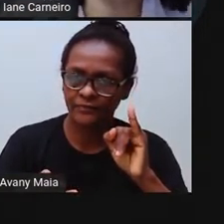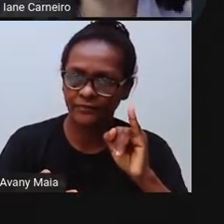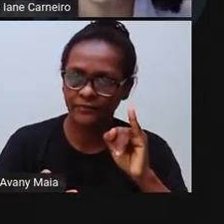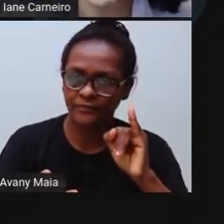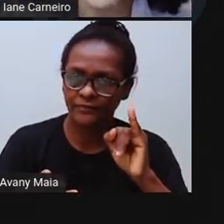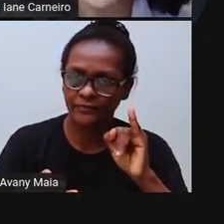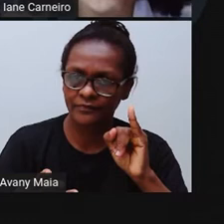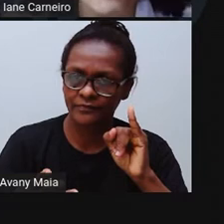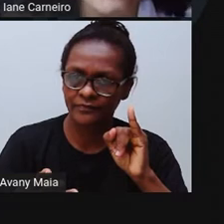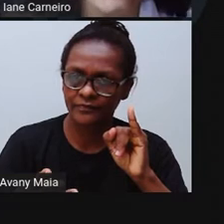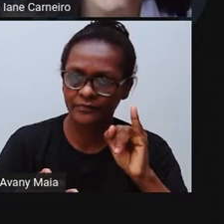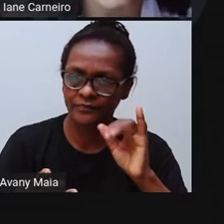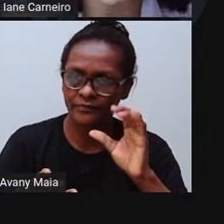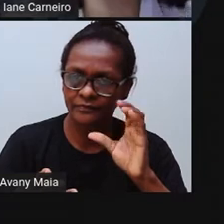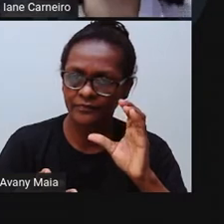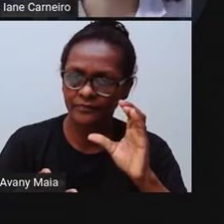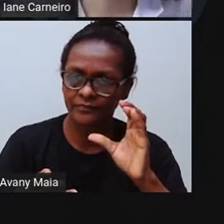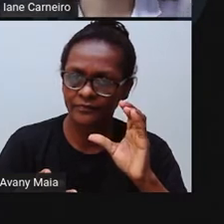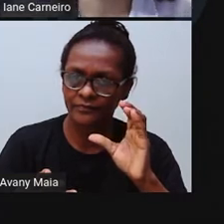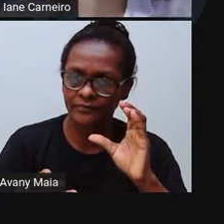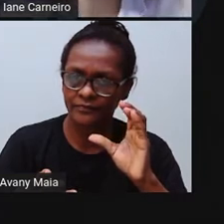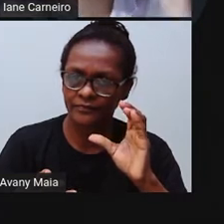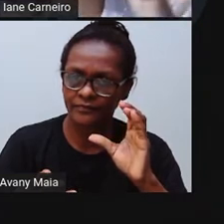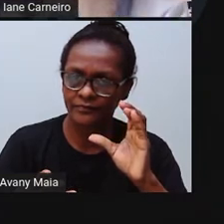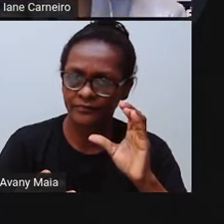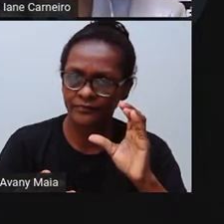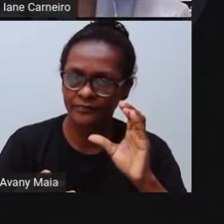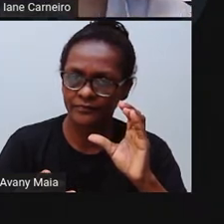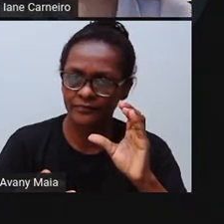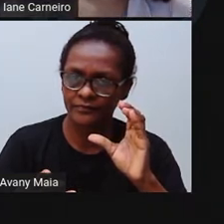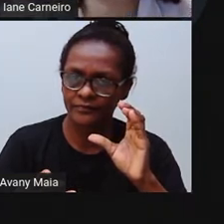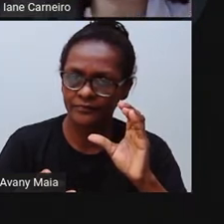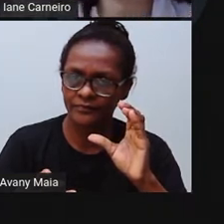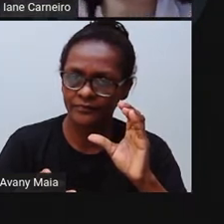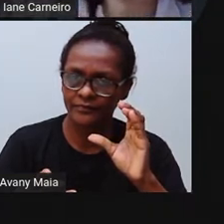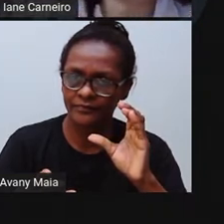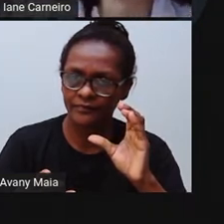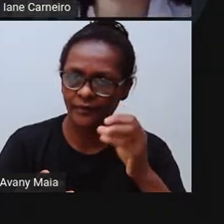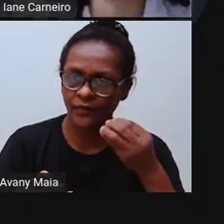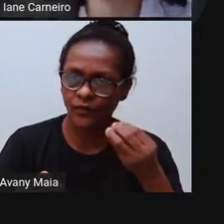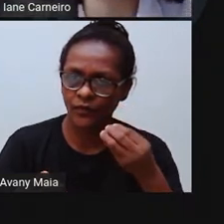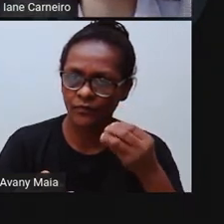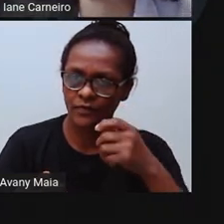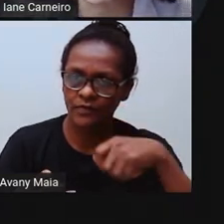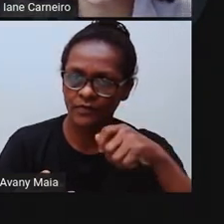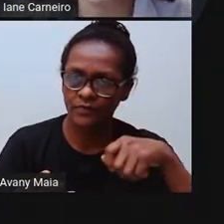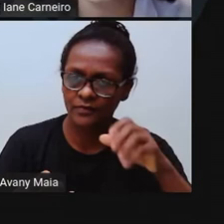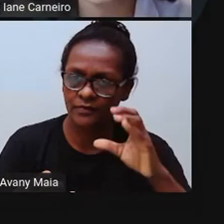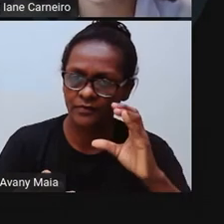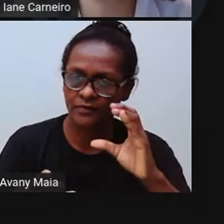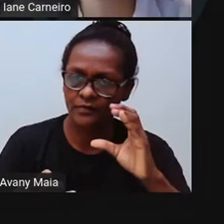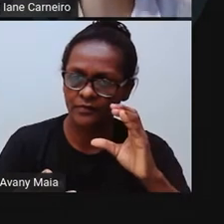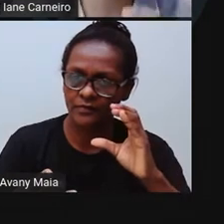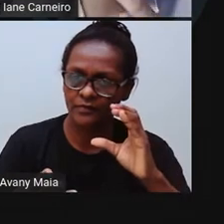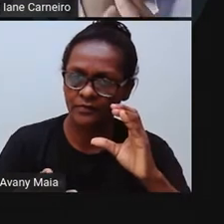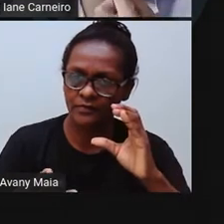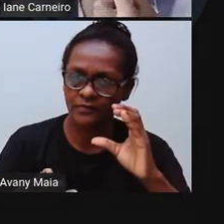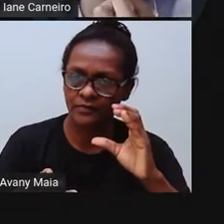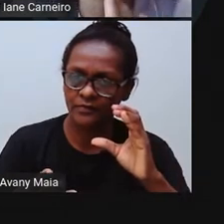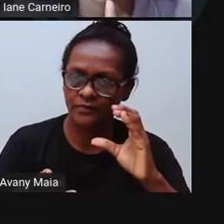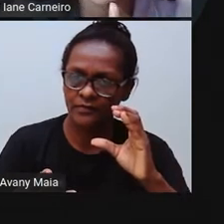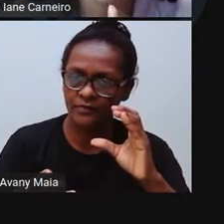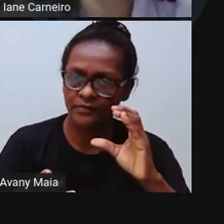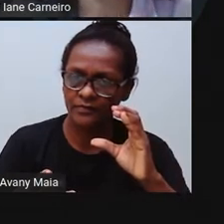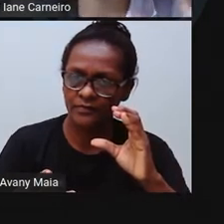Bi. Depois, bici. Como é que eu vou escrever a sílaba C? Ó, tem o som do